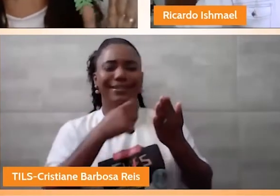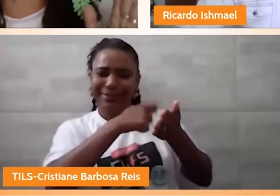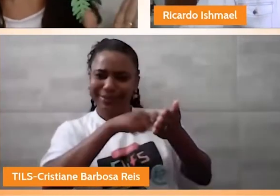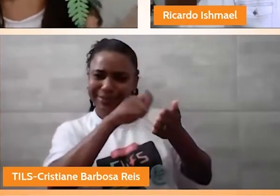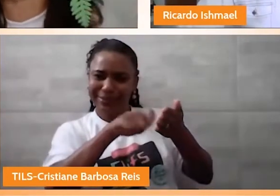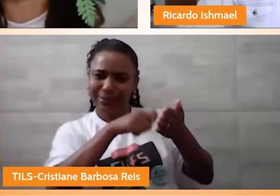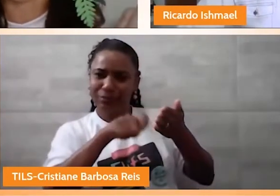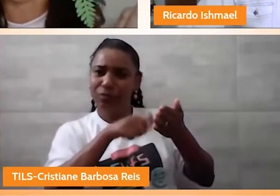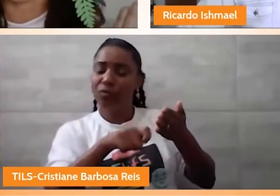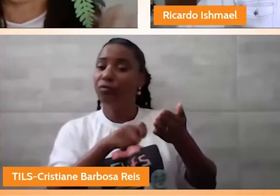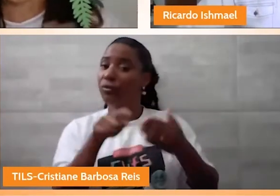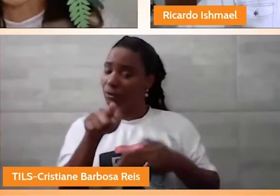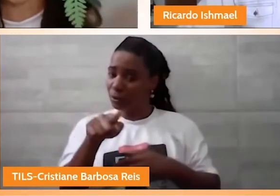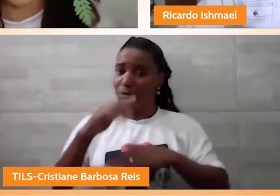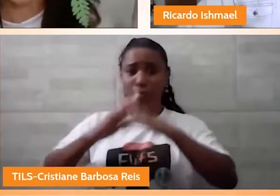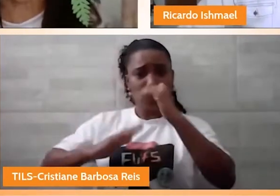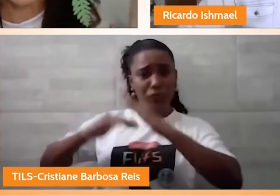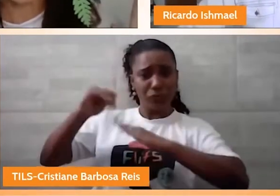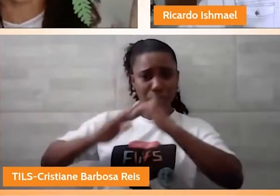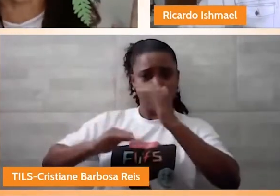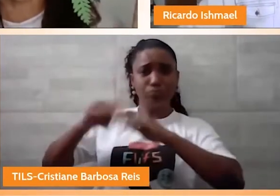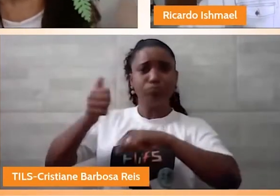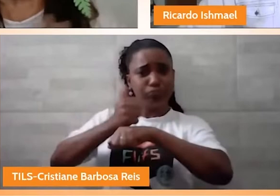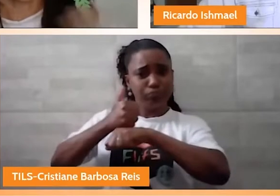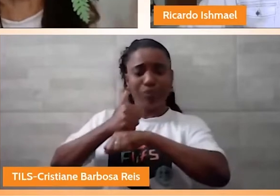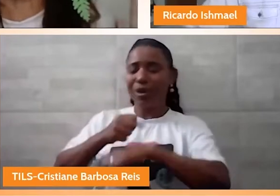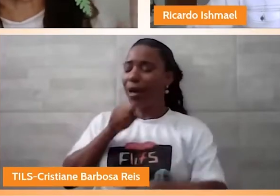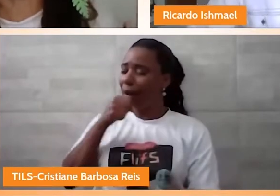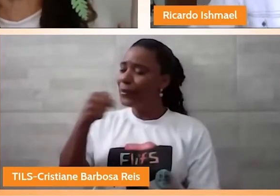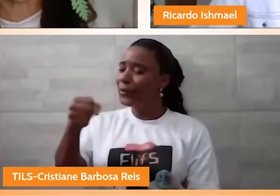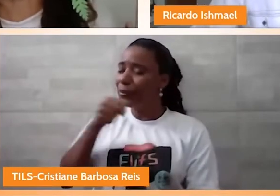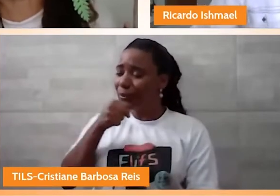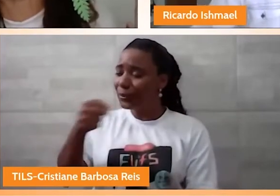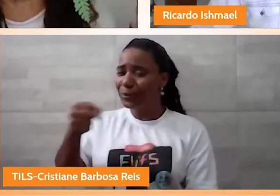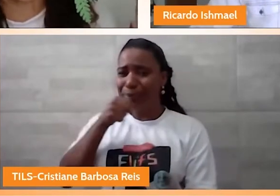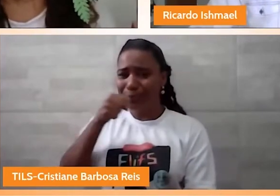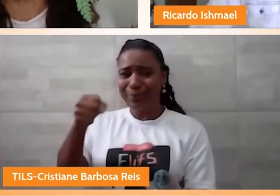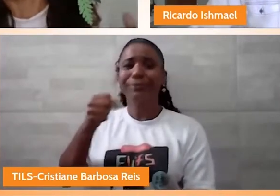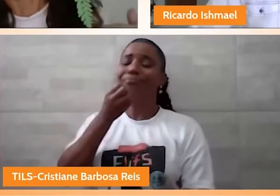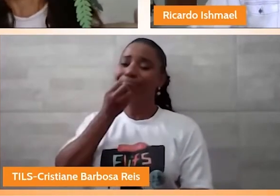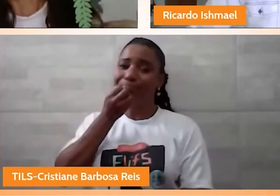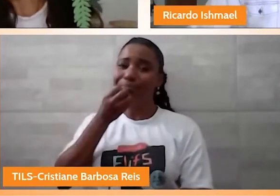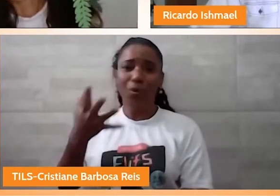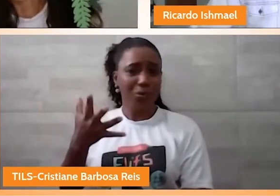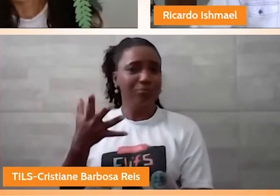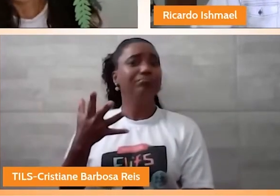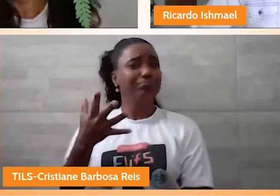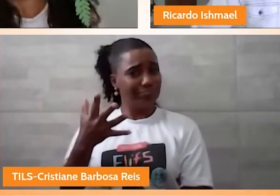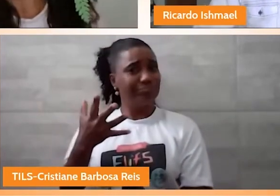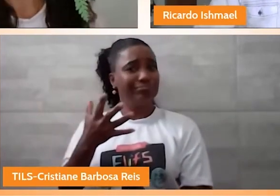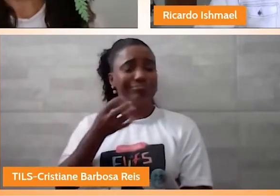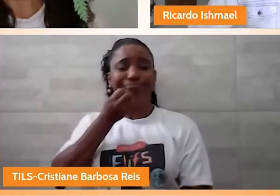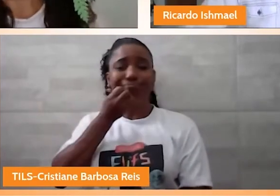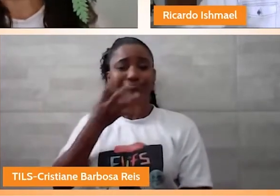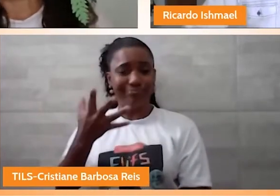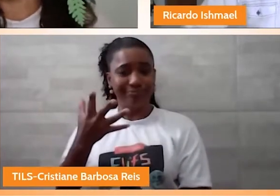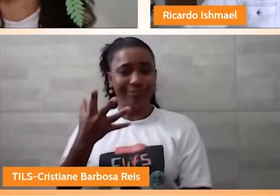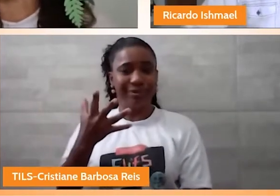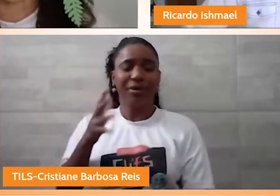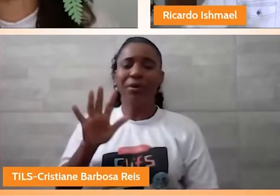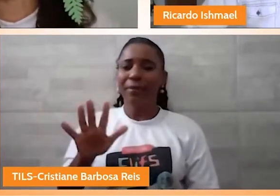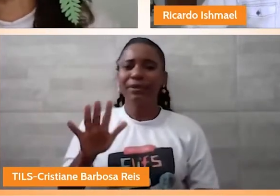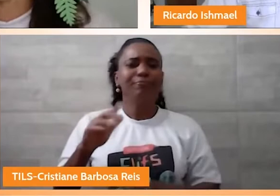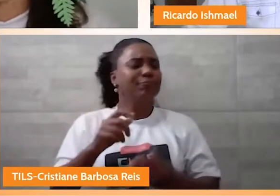e faz seu trabalho muito bem. Dava para parar por aí. Só ali ficaram como repórter na TV Bahia. Mas aí, esse lado